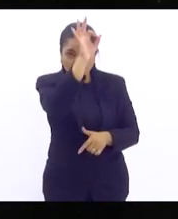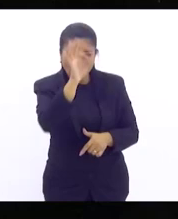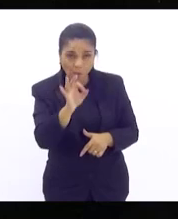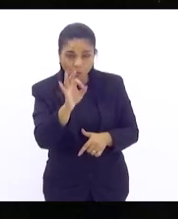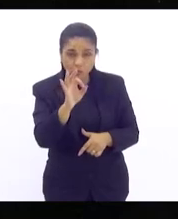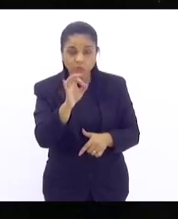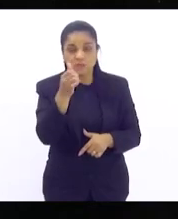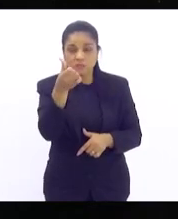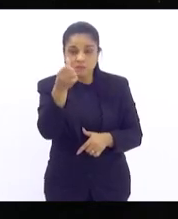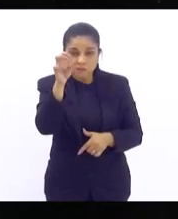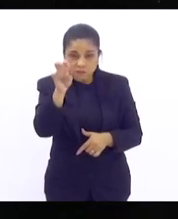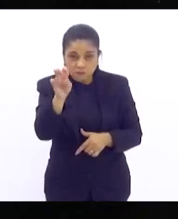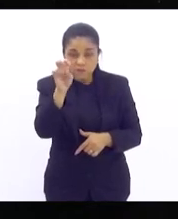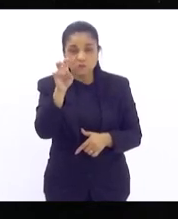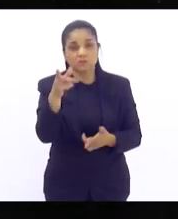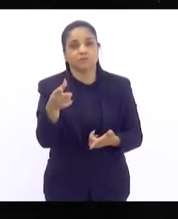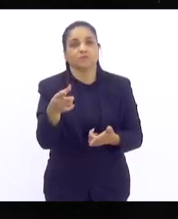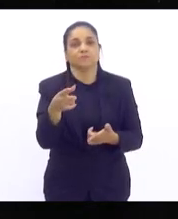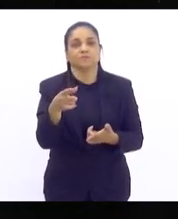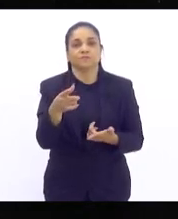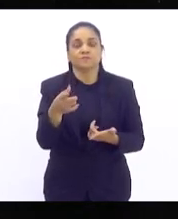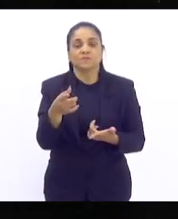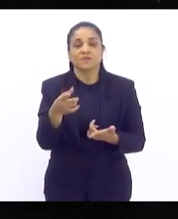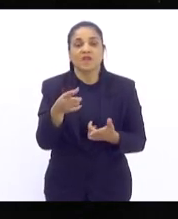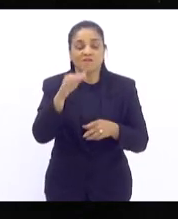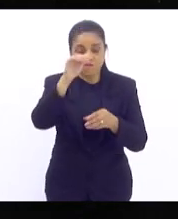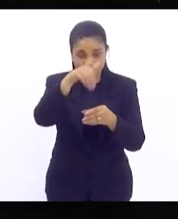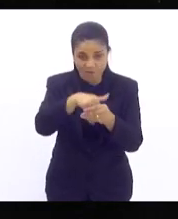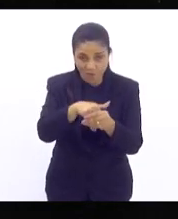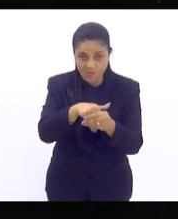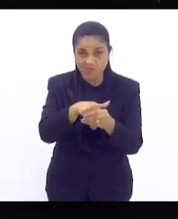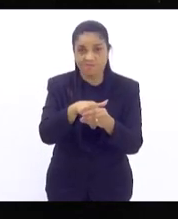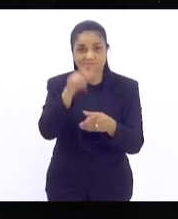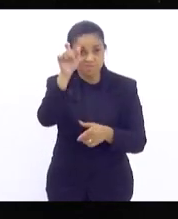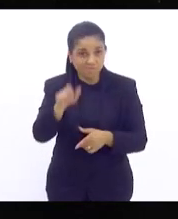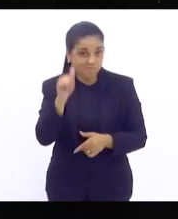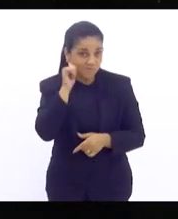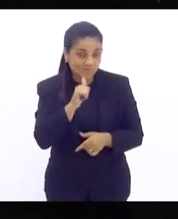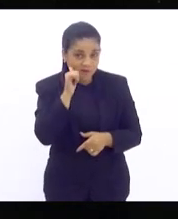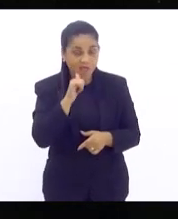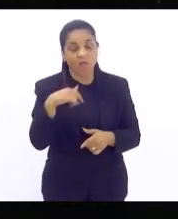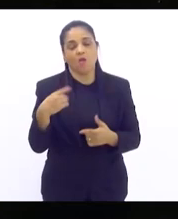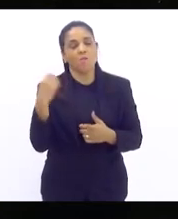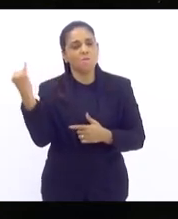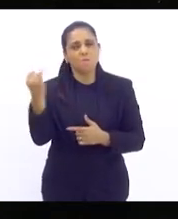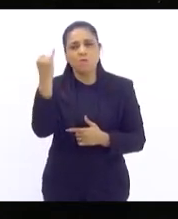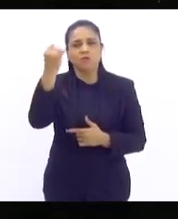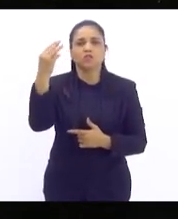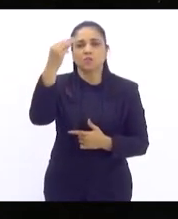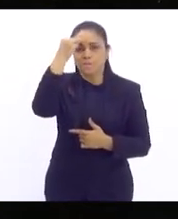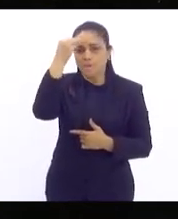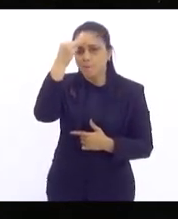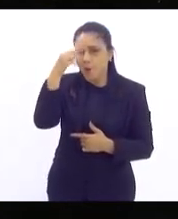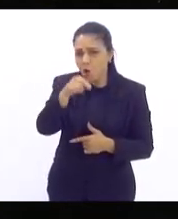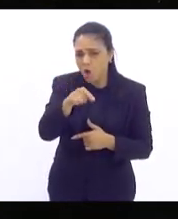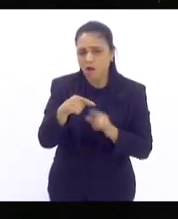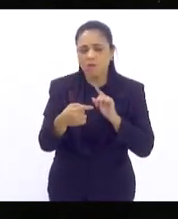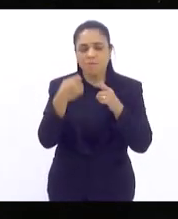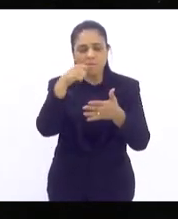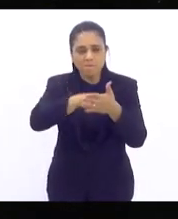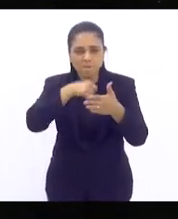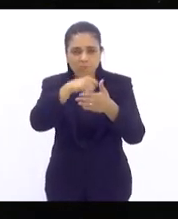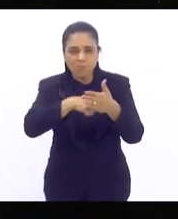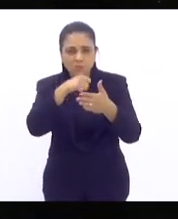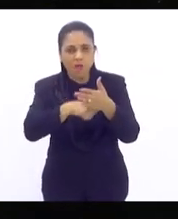% das pessoas aptas a votar, eu considero importantíssimo trazer essa memória para lembrar das mulheres que lutaram